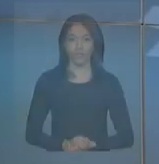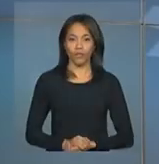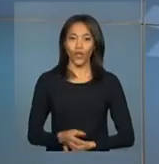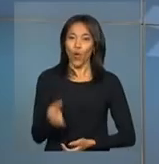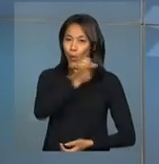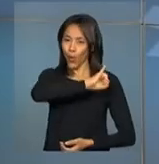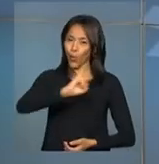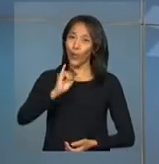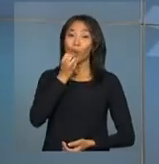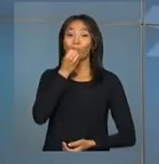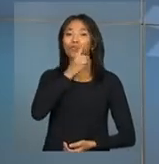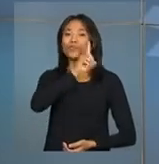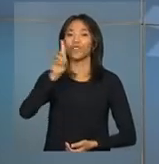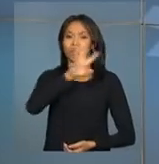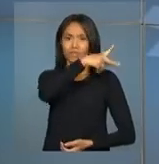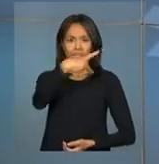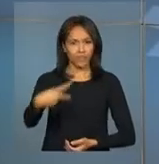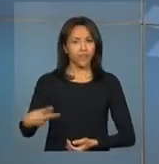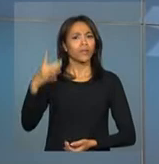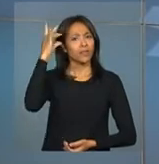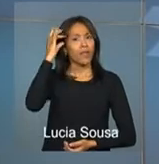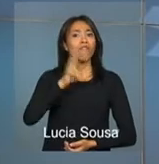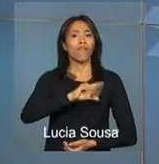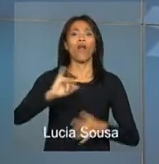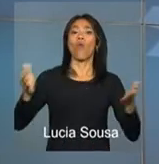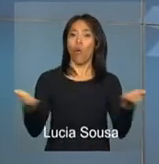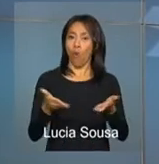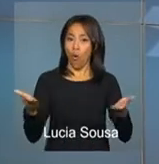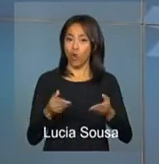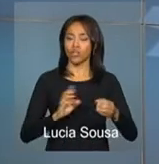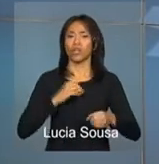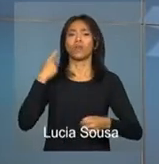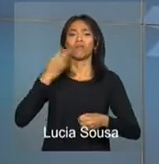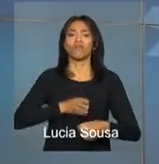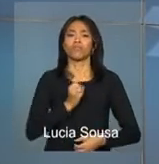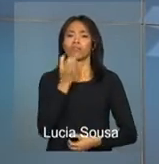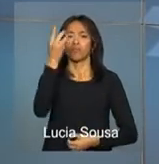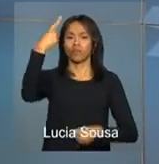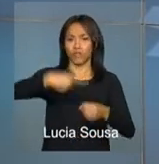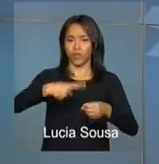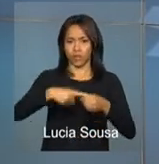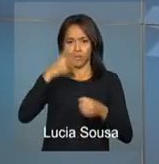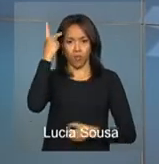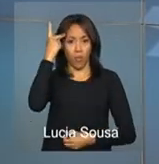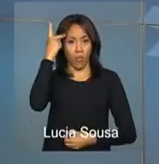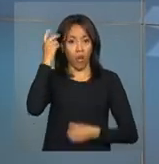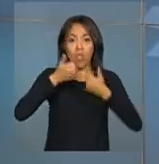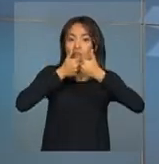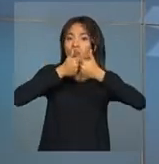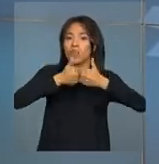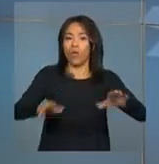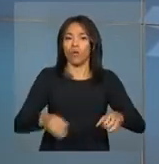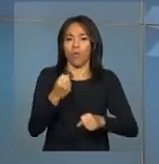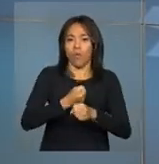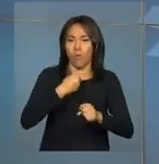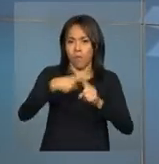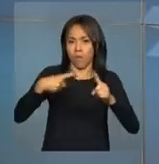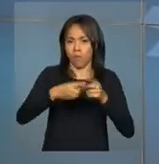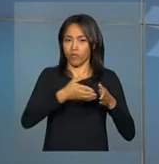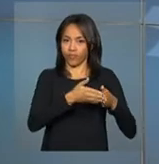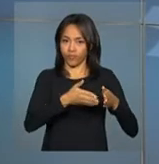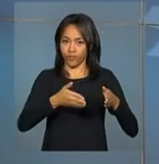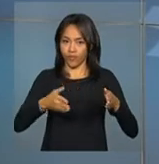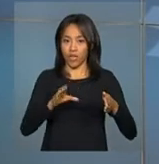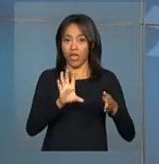Olá, bom dia. A presidenta Dima Rousseff vai hoje a Ribeirão Preto, São Paulo, para inaugurar um trecho do sistema